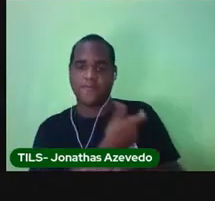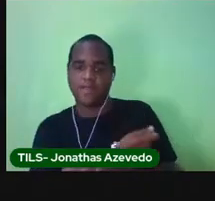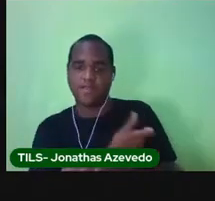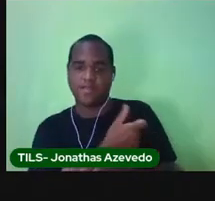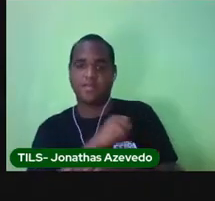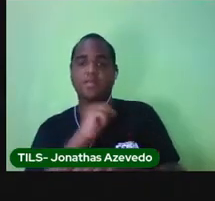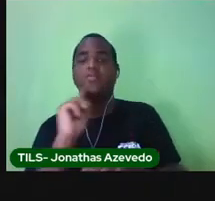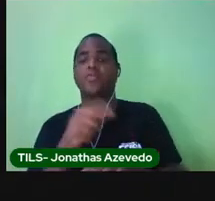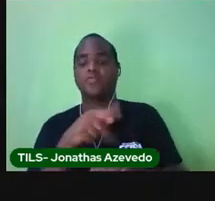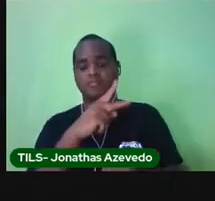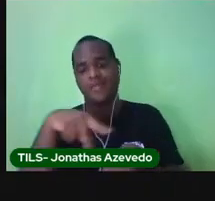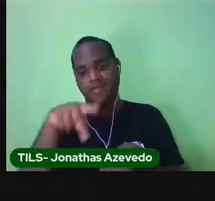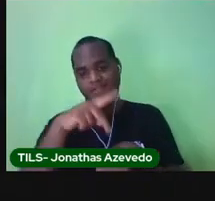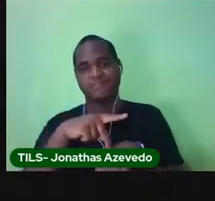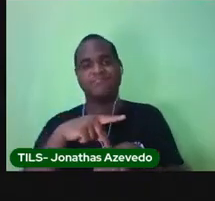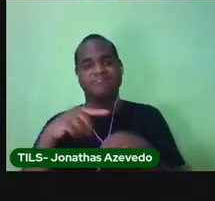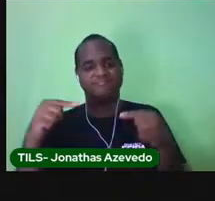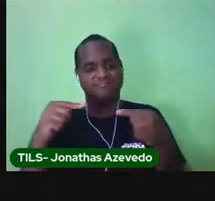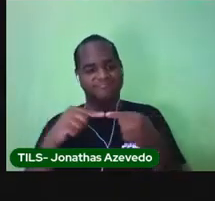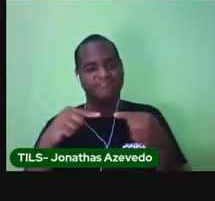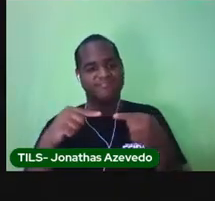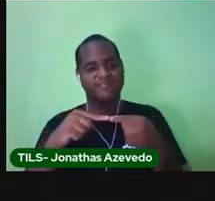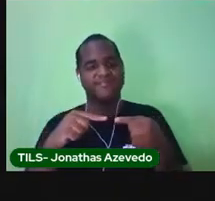válido em todo o país.